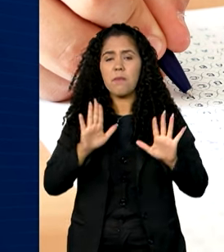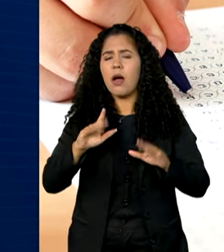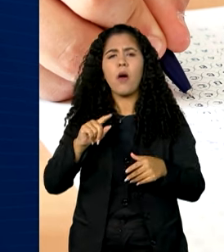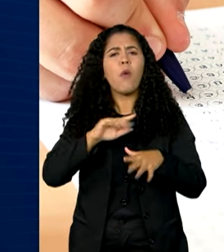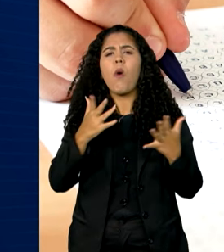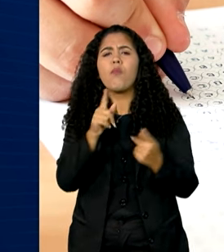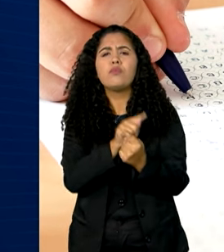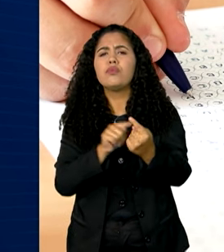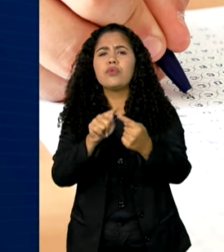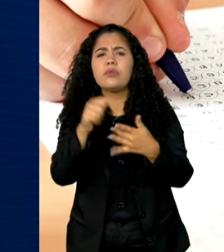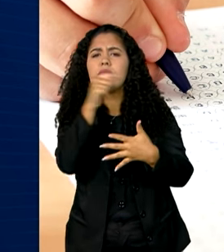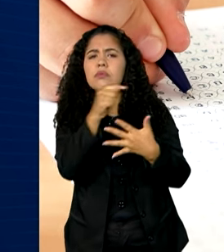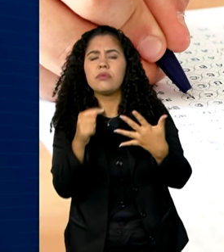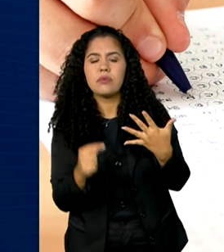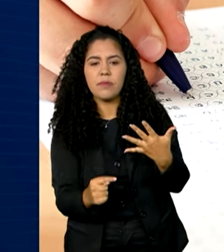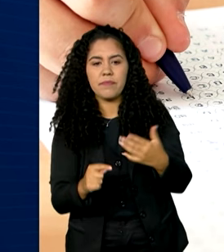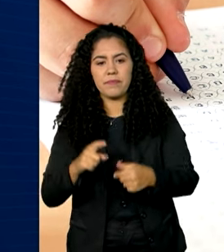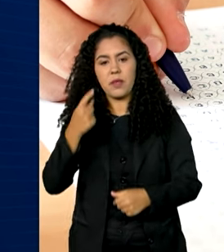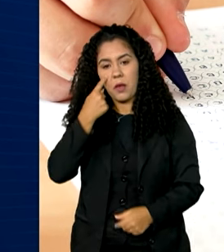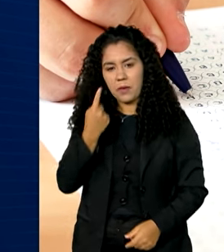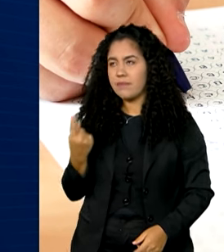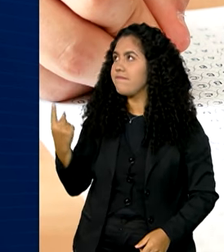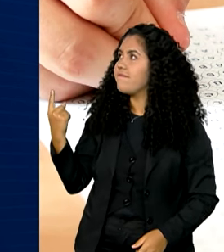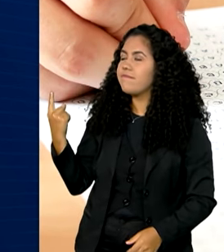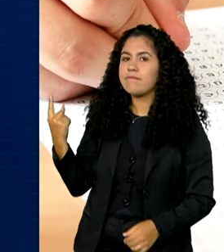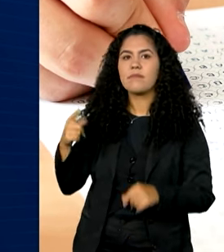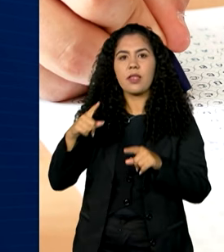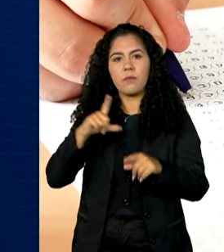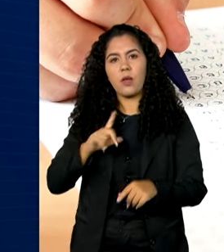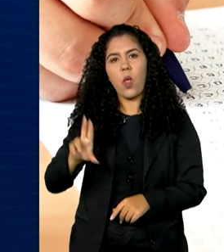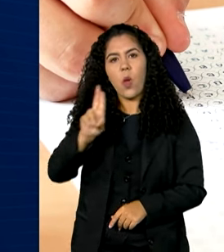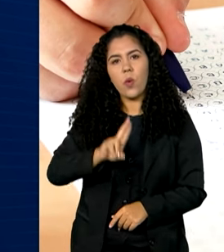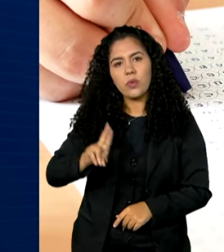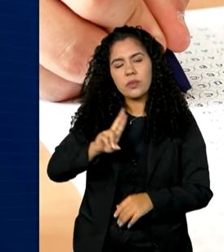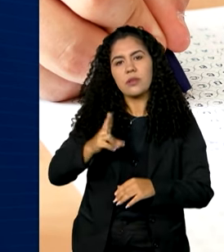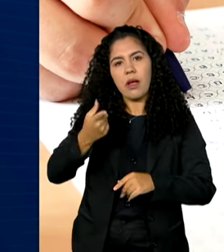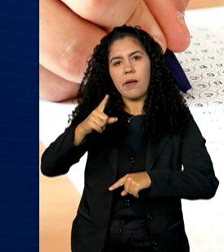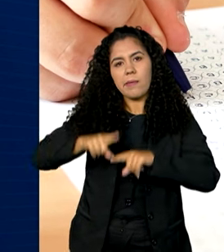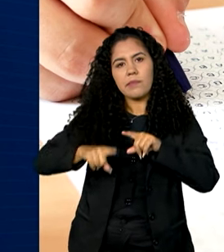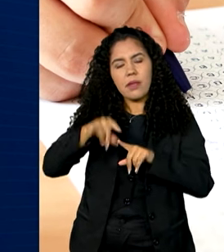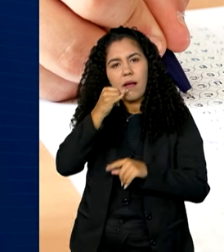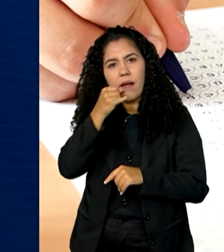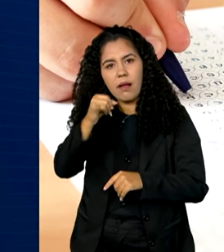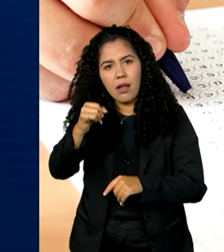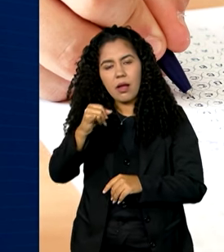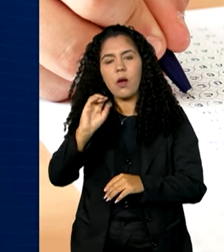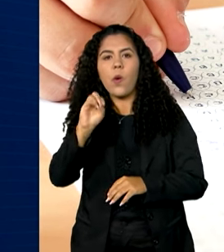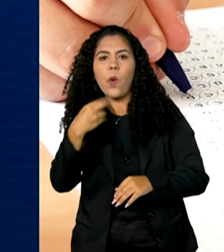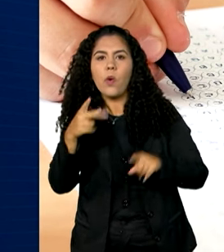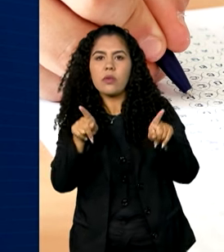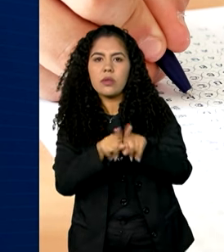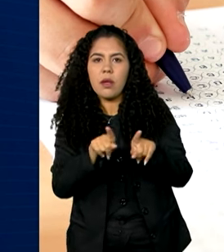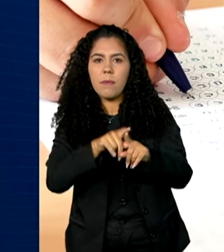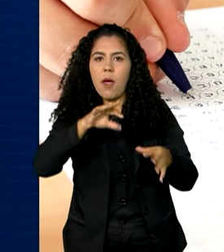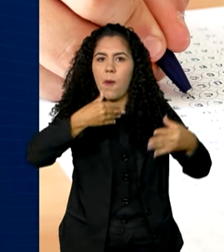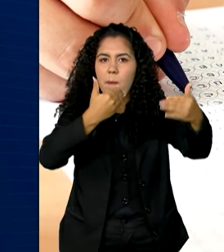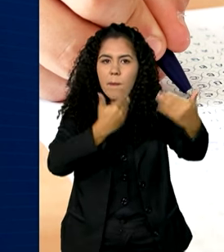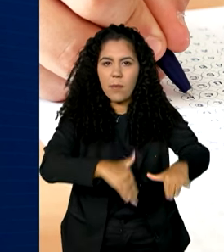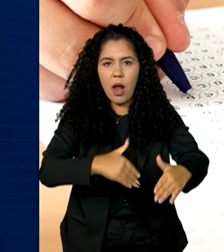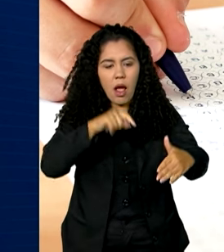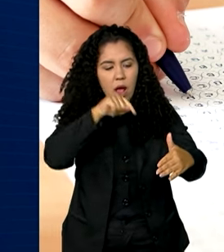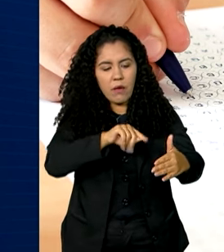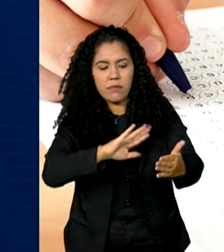motivos foram portar equipamento eletrônico e deixar o local de prova com o caderno de questões